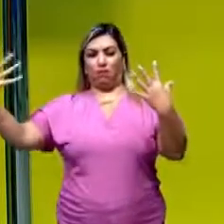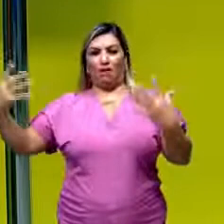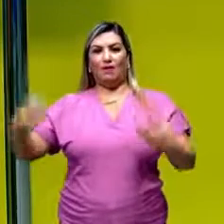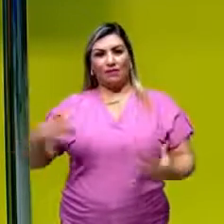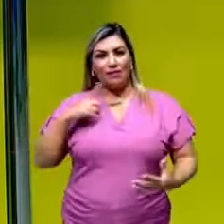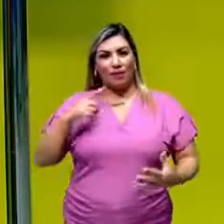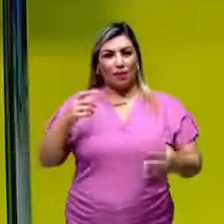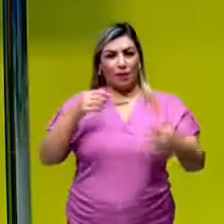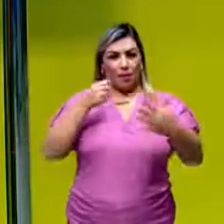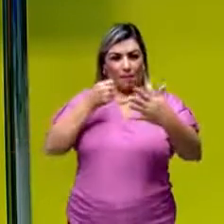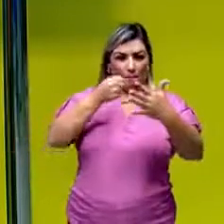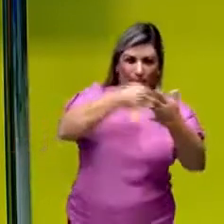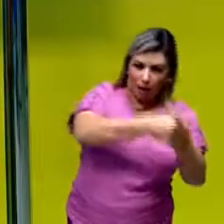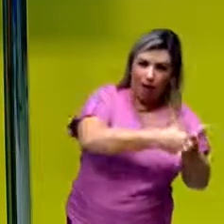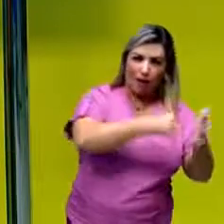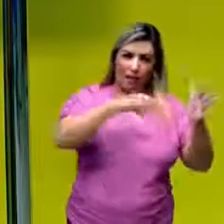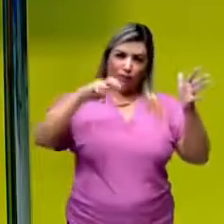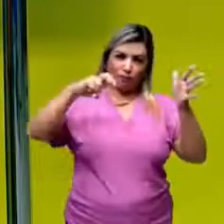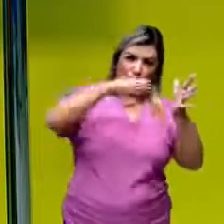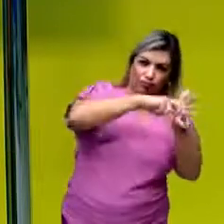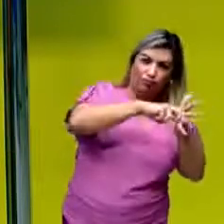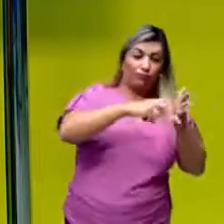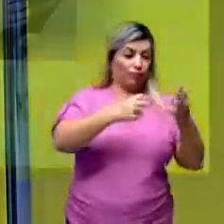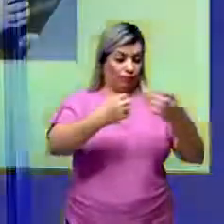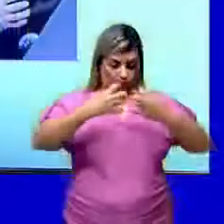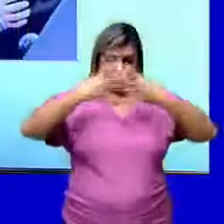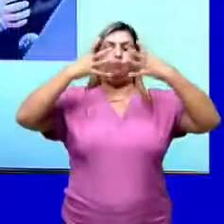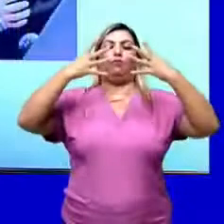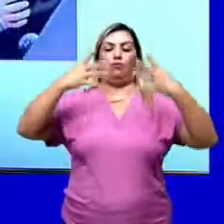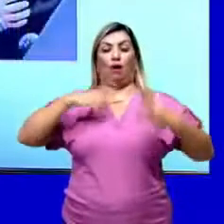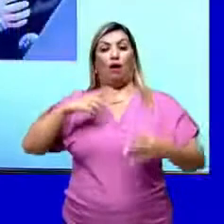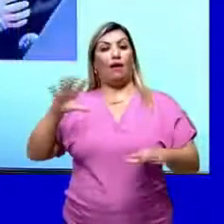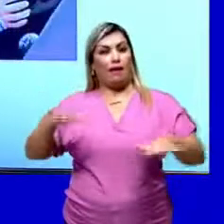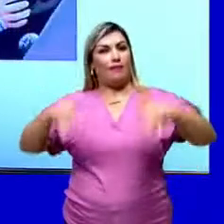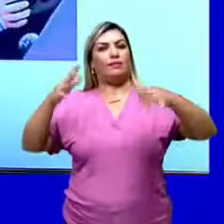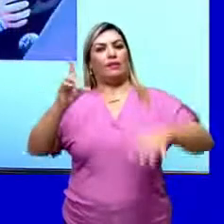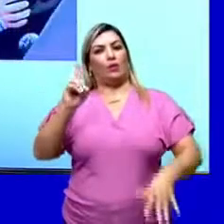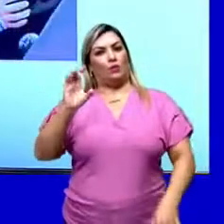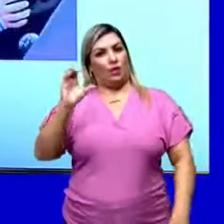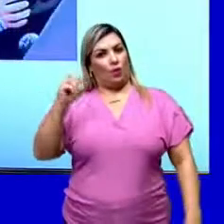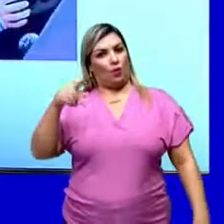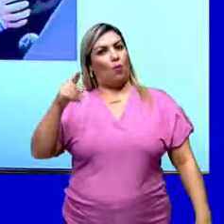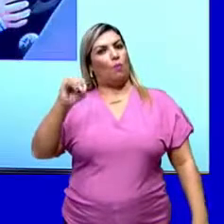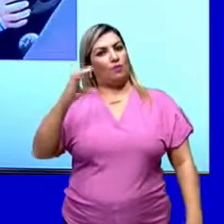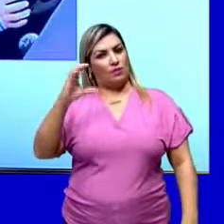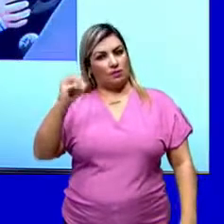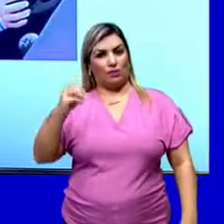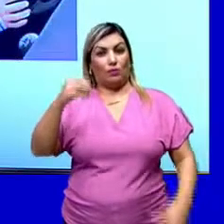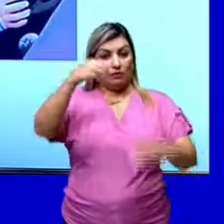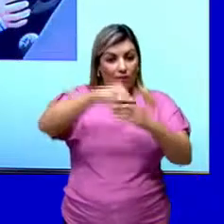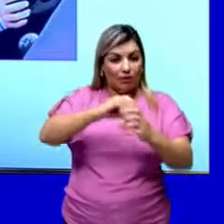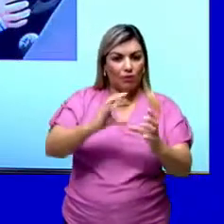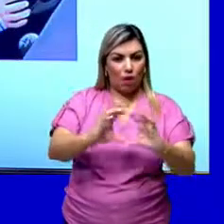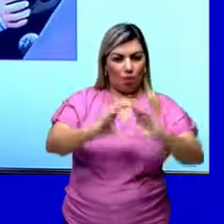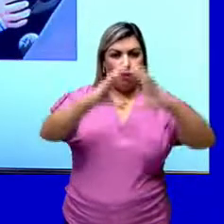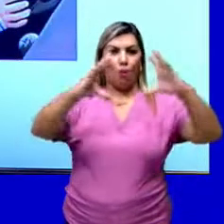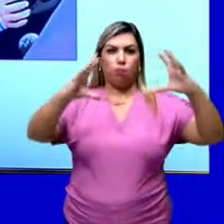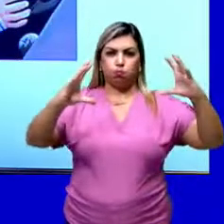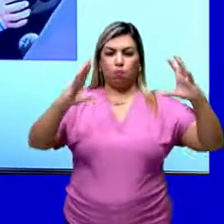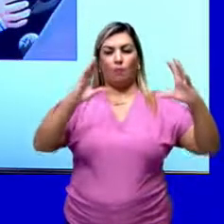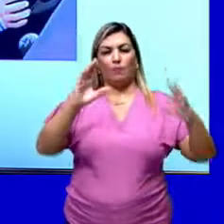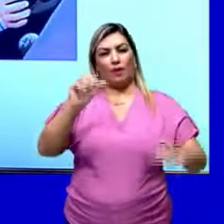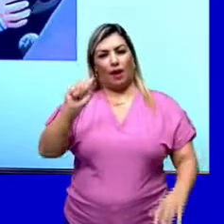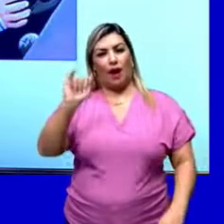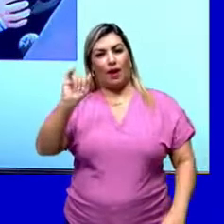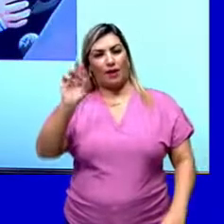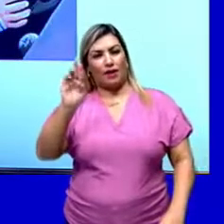seja, quando ocorre uma colisão ali, ocorre uma reação de decomposição dentro dessa bolsa dos airbags.